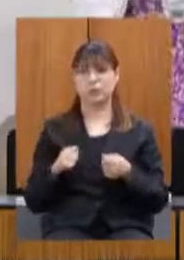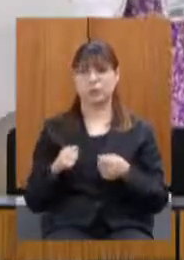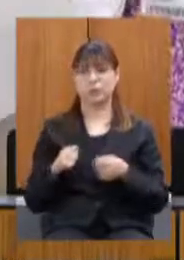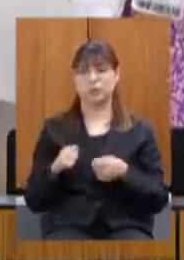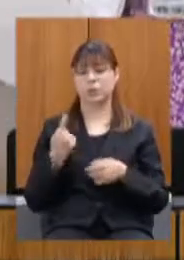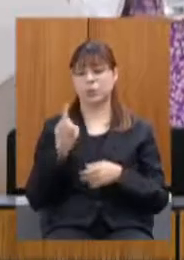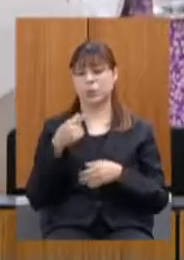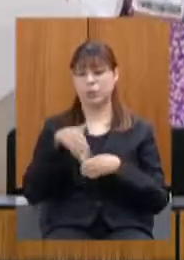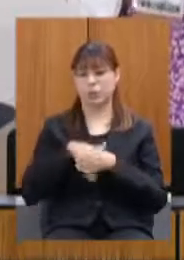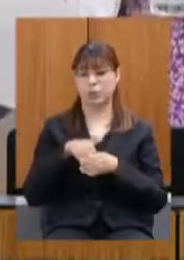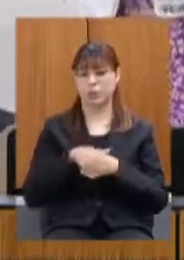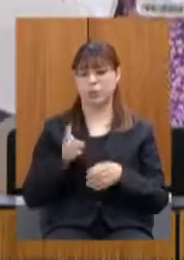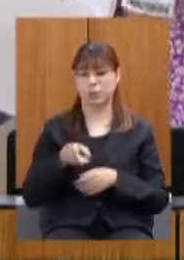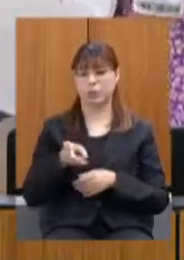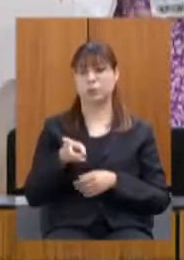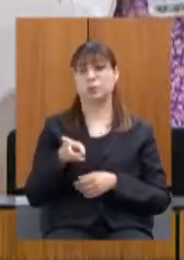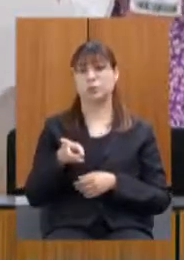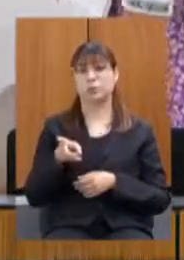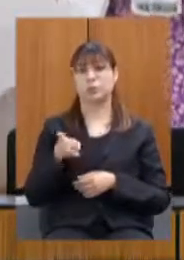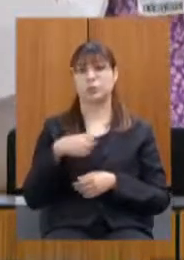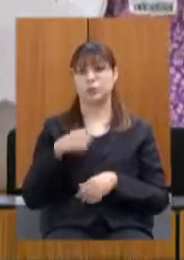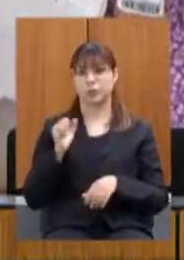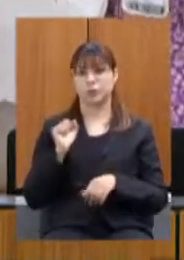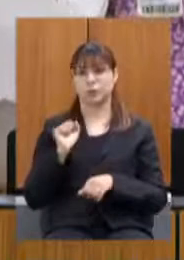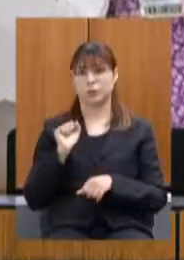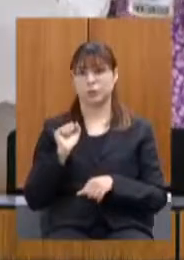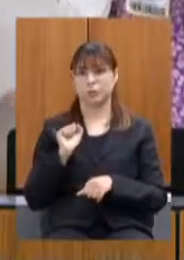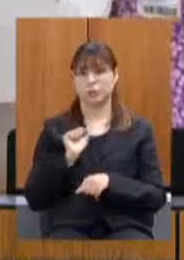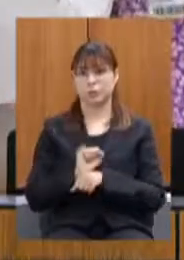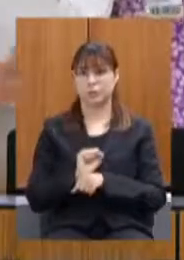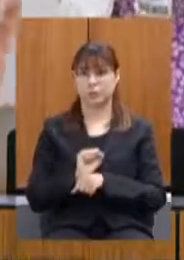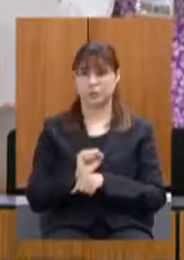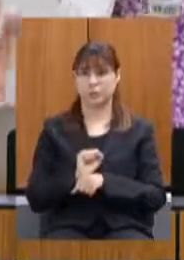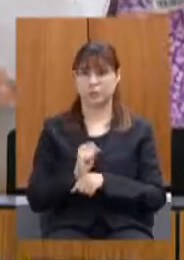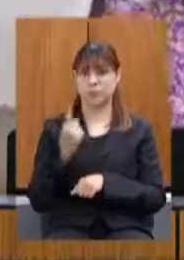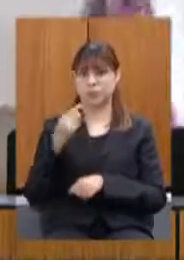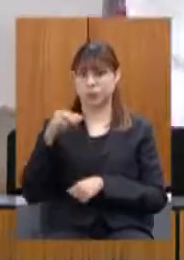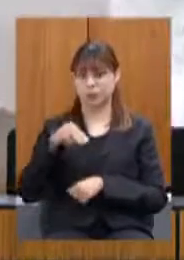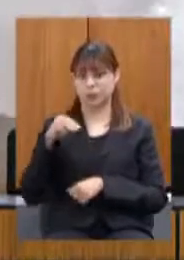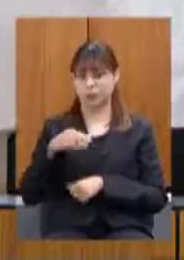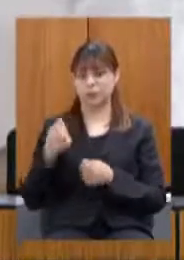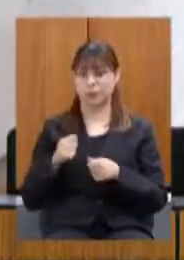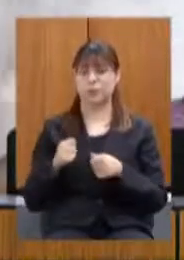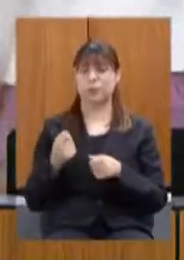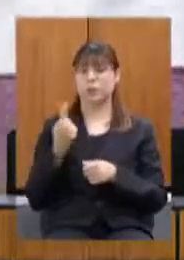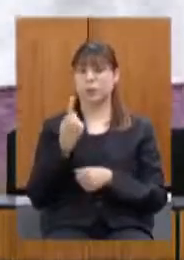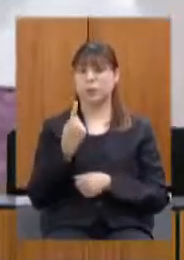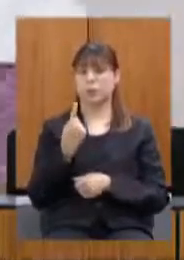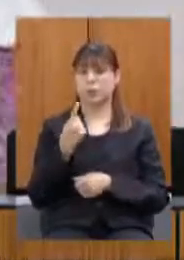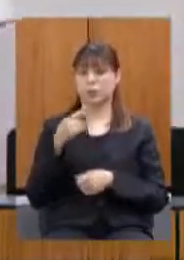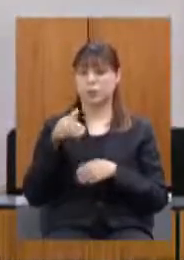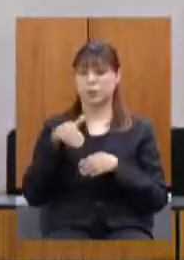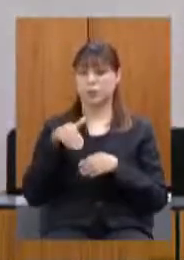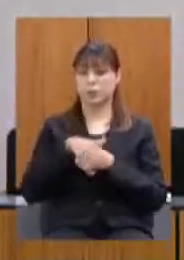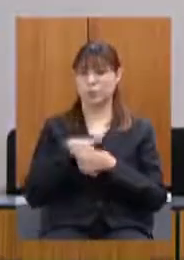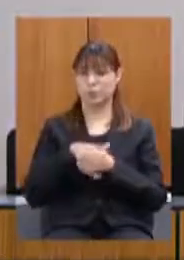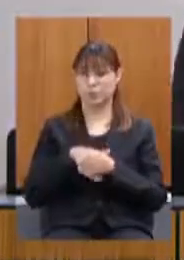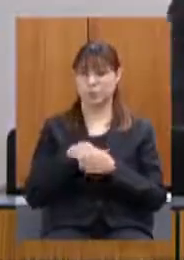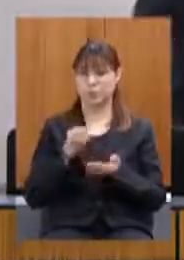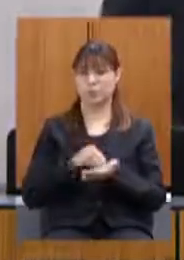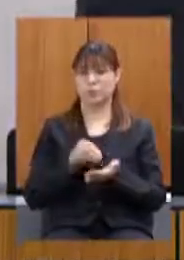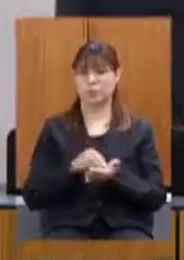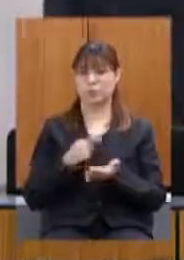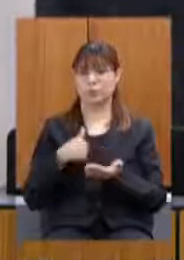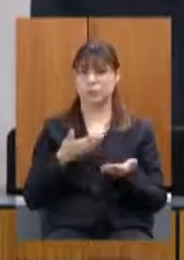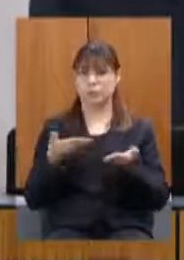votação aqui eu vou suspender aqui por um minuto aqui nós vamos ter que repetir uma votação aqui e aí vou